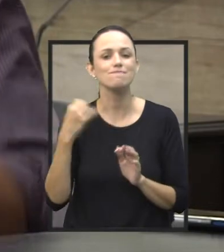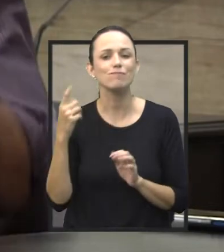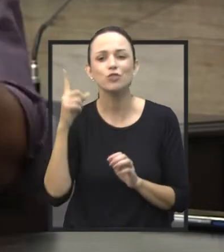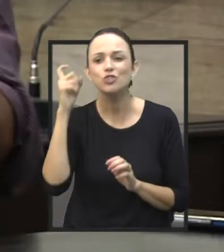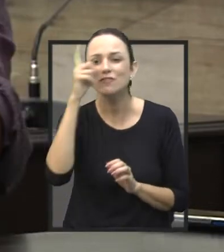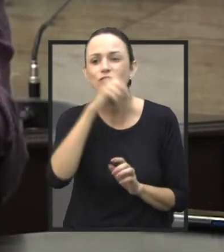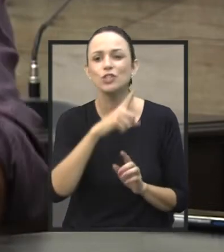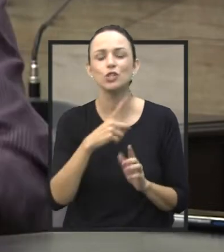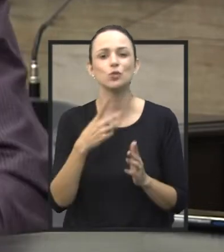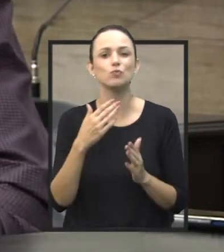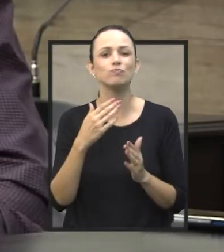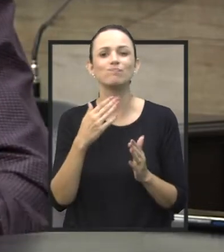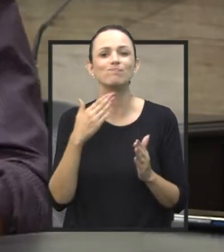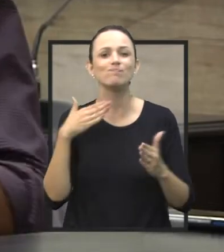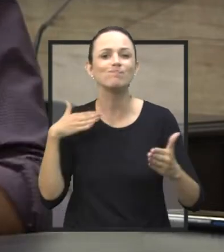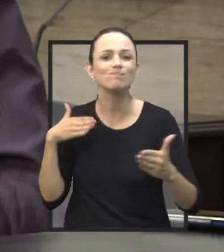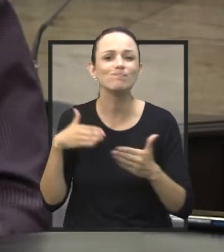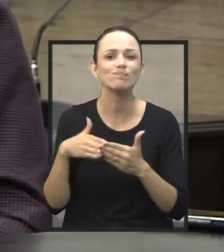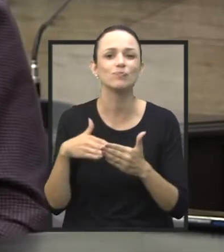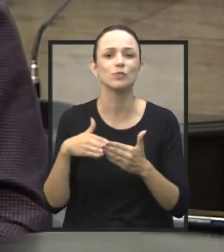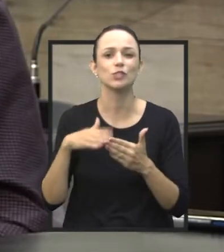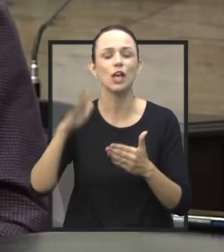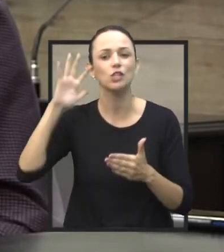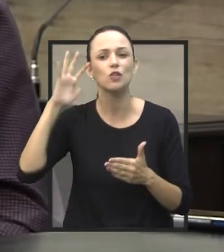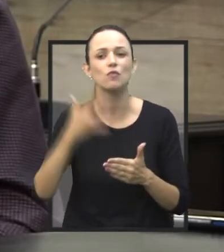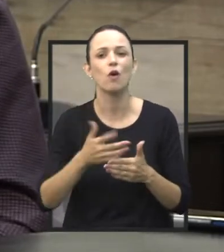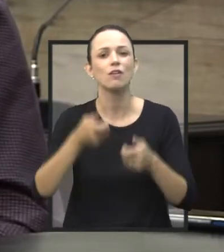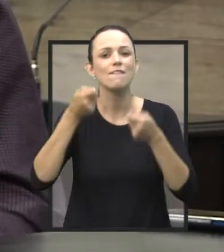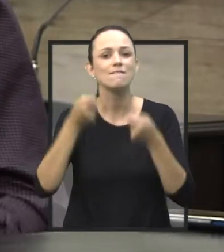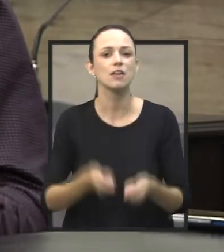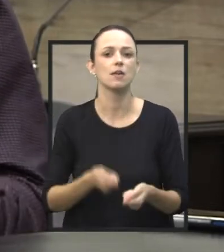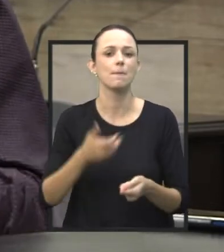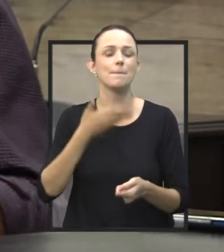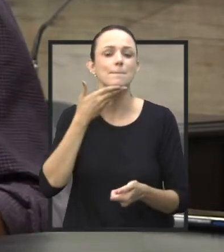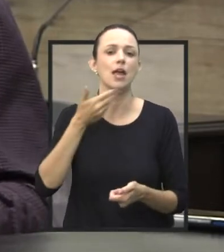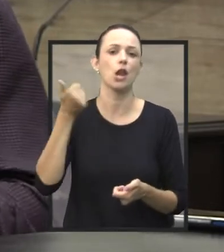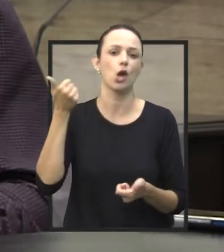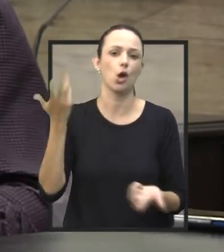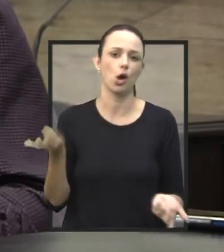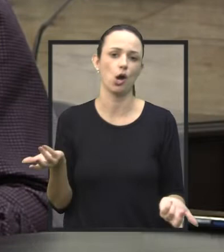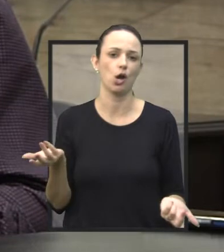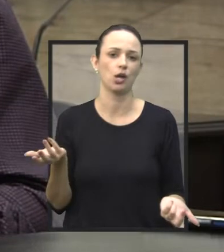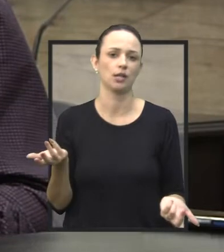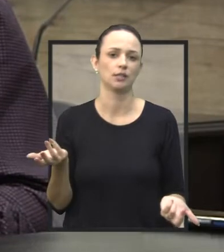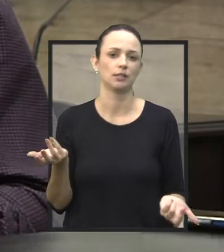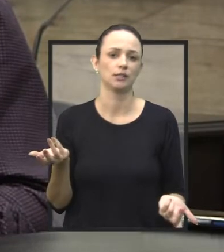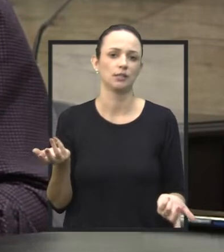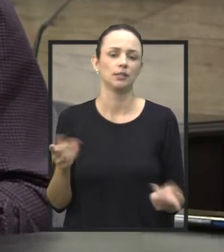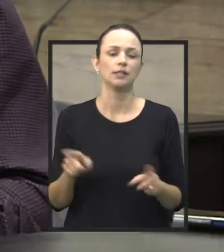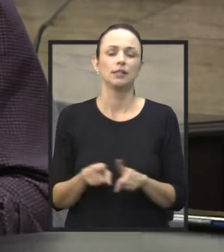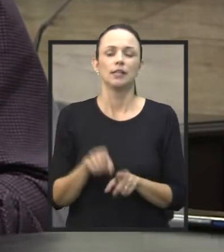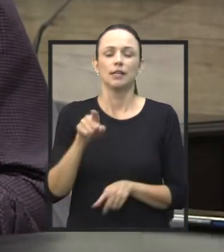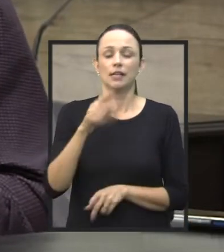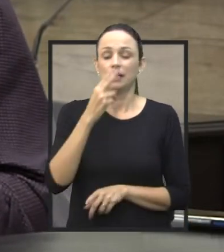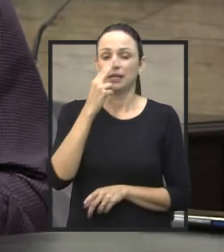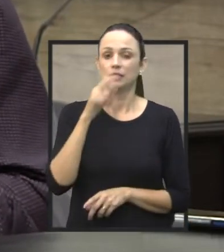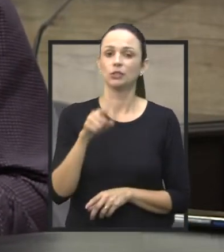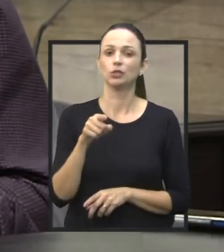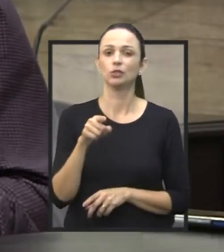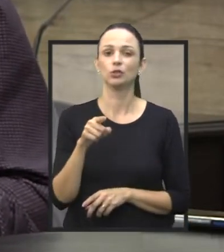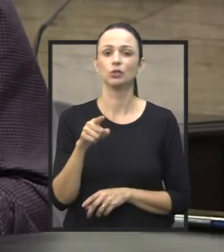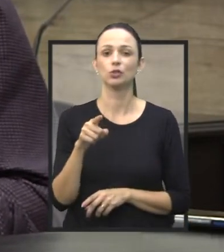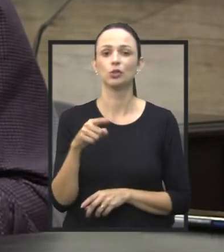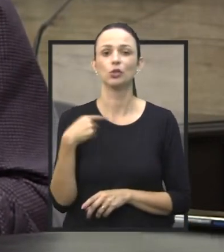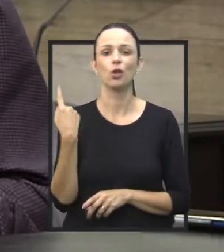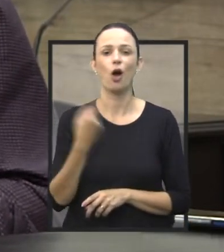solução definitiva, uma solução melhor, sem contar, Ângelo, que o nosso